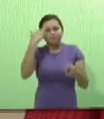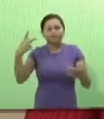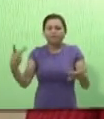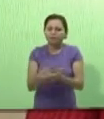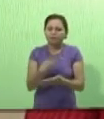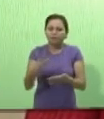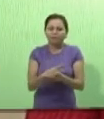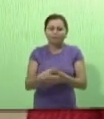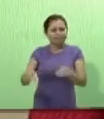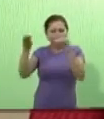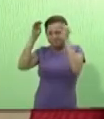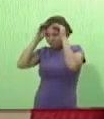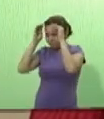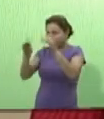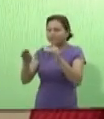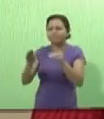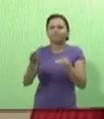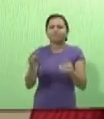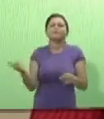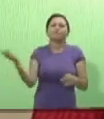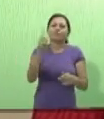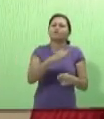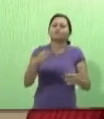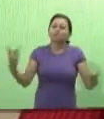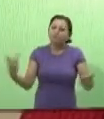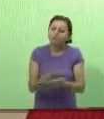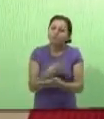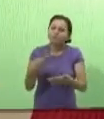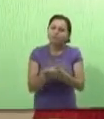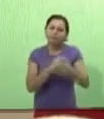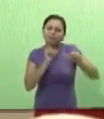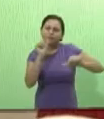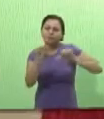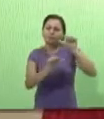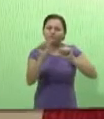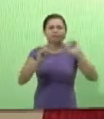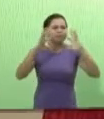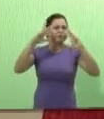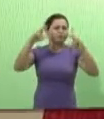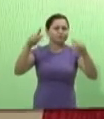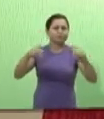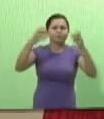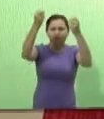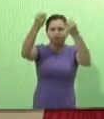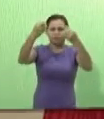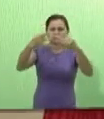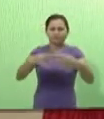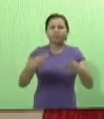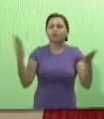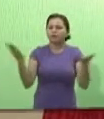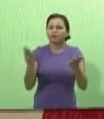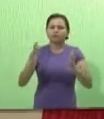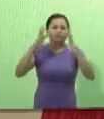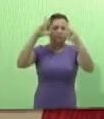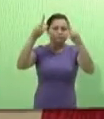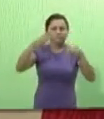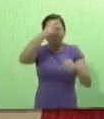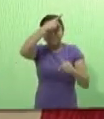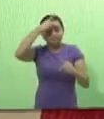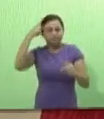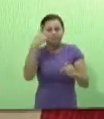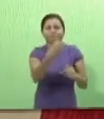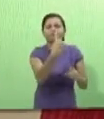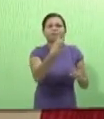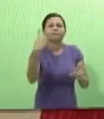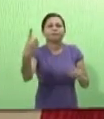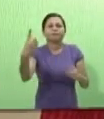erro, a desobediência, trouxe uma desfiguração, uma mudança em tudo isso. Hoje,